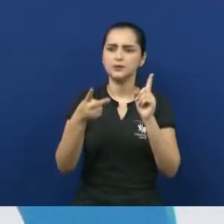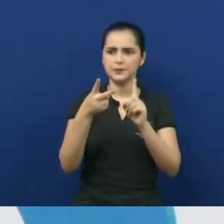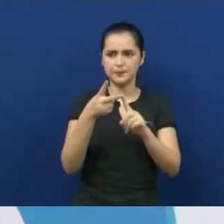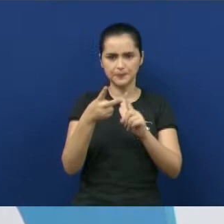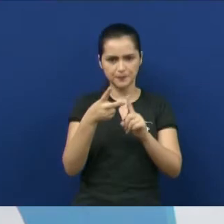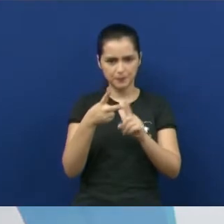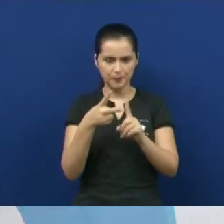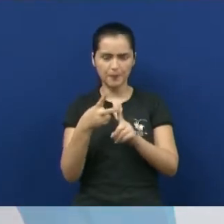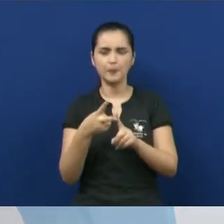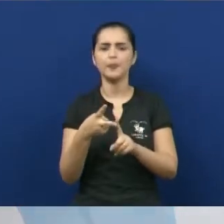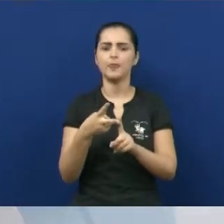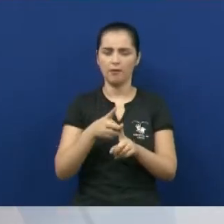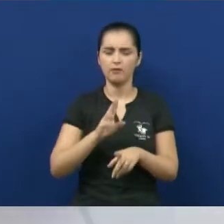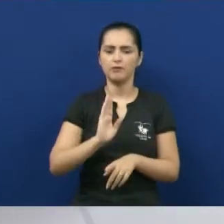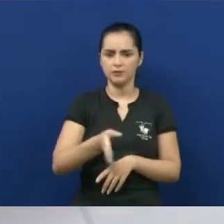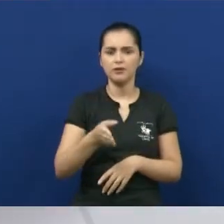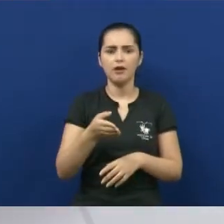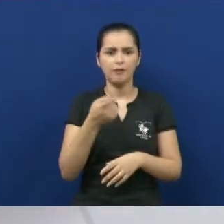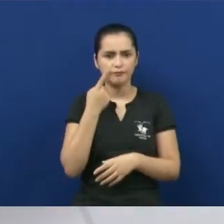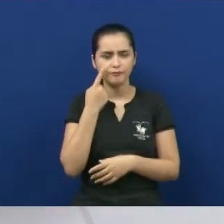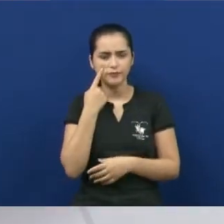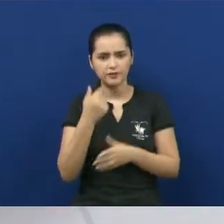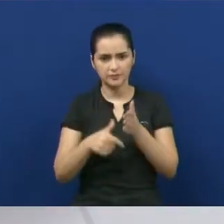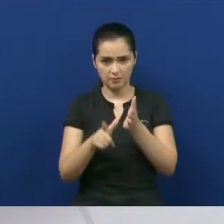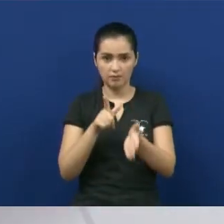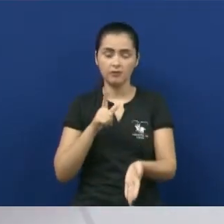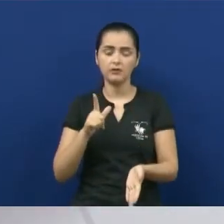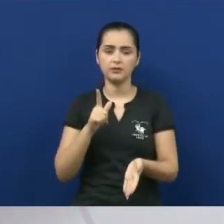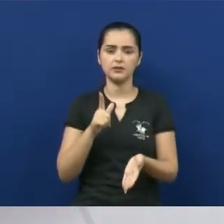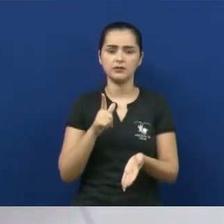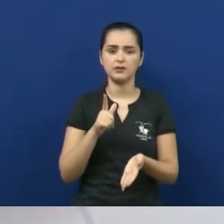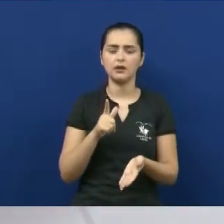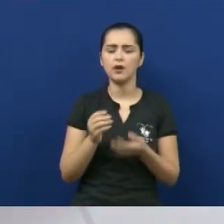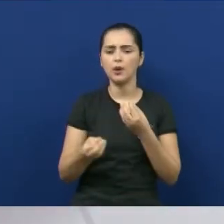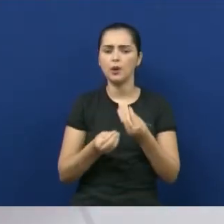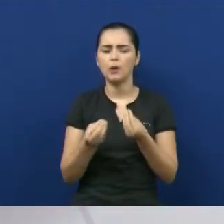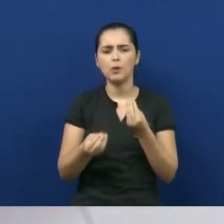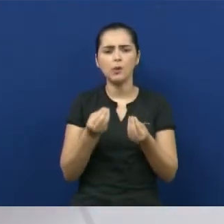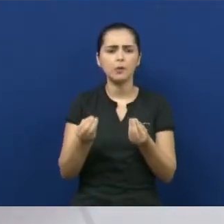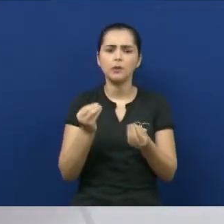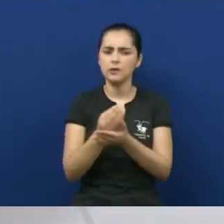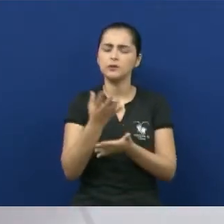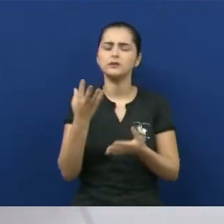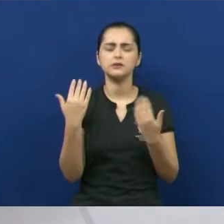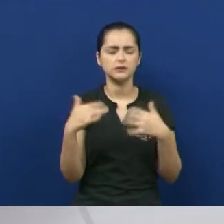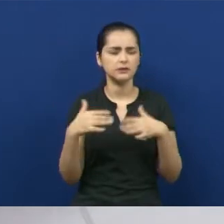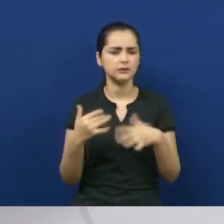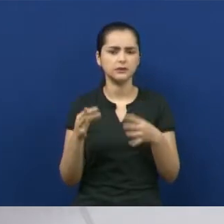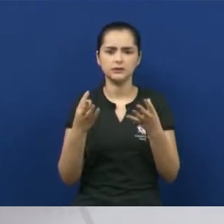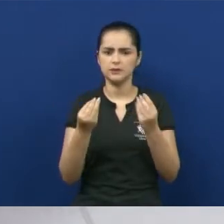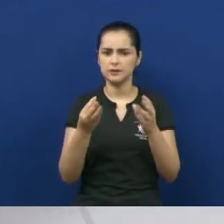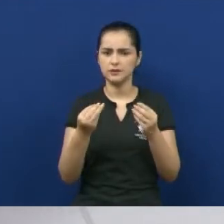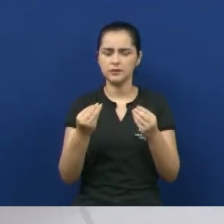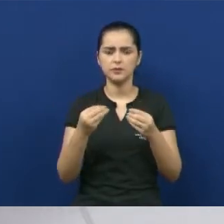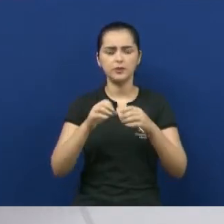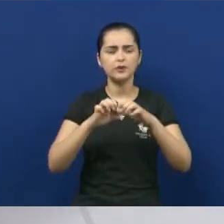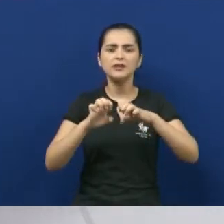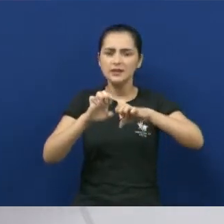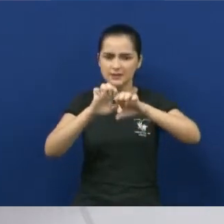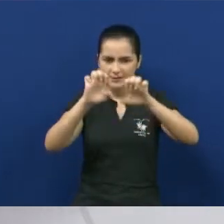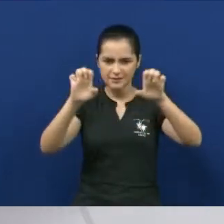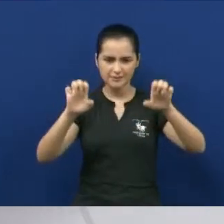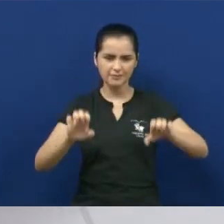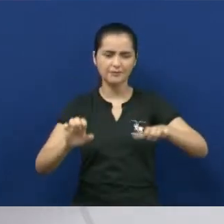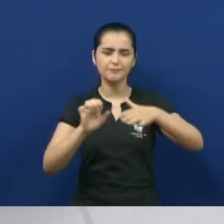Então, como a gente viu antes, como estava muito acontecendo aquela industrialização,